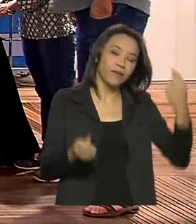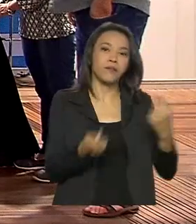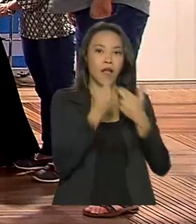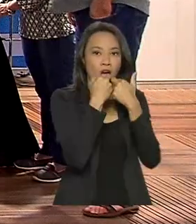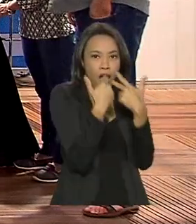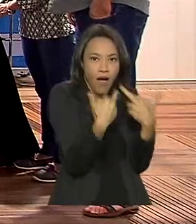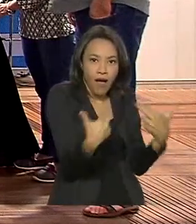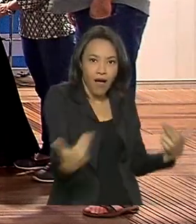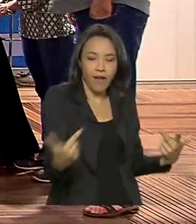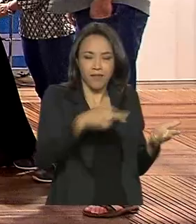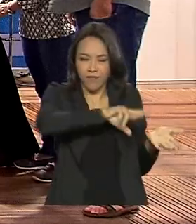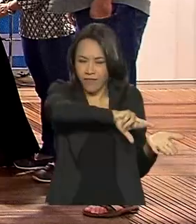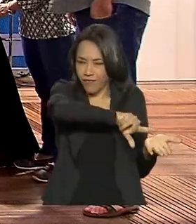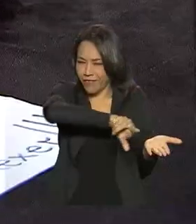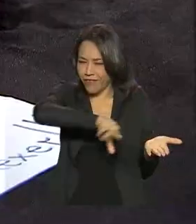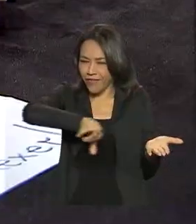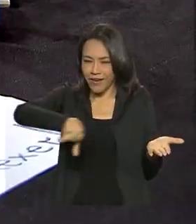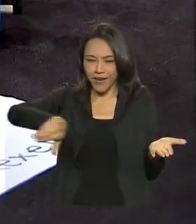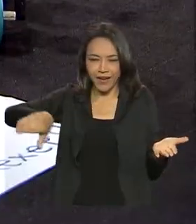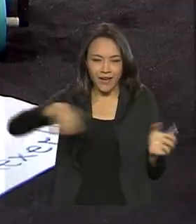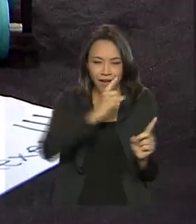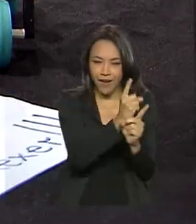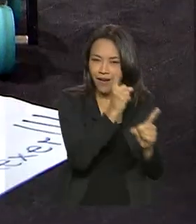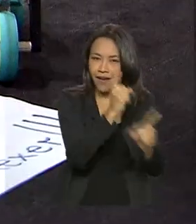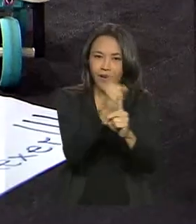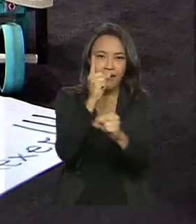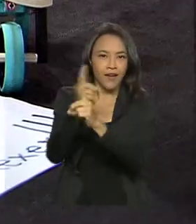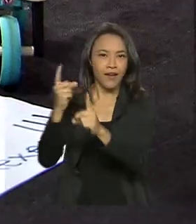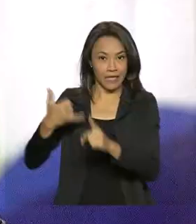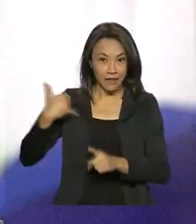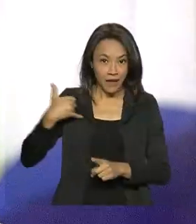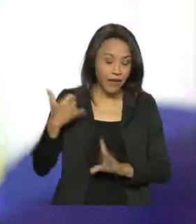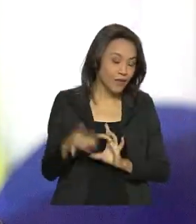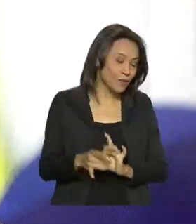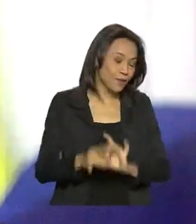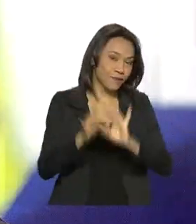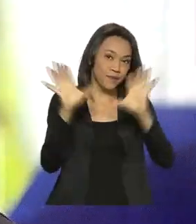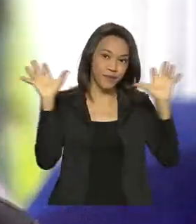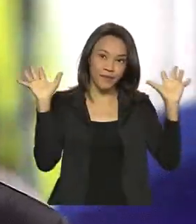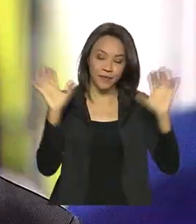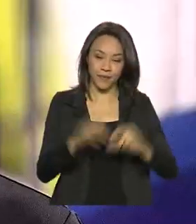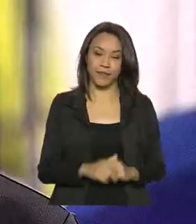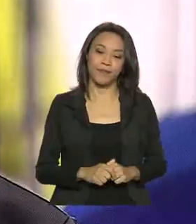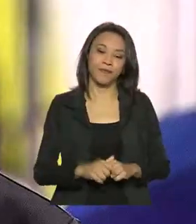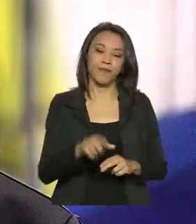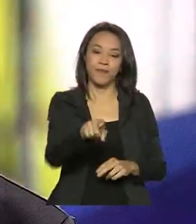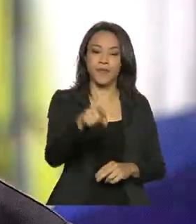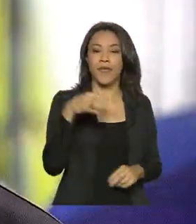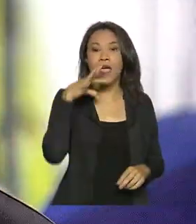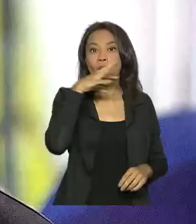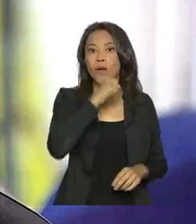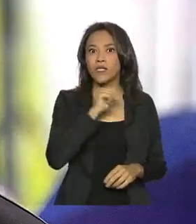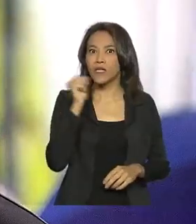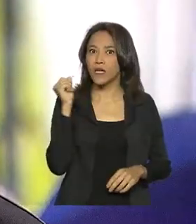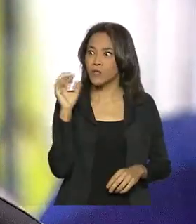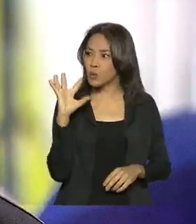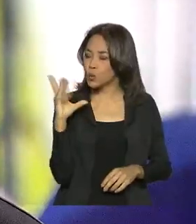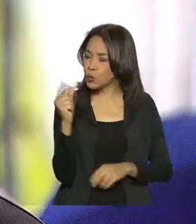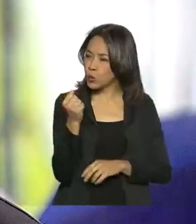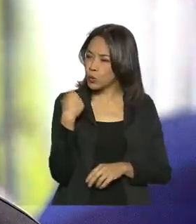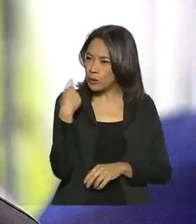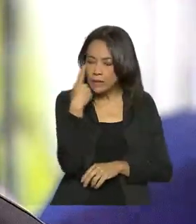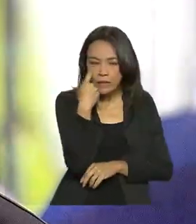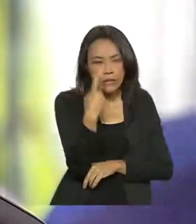uma infinidade de descobertas para todas as idades. Eu achei tudo muito interessante, a